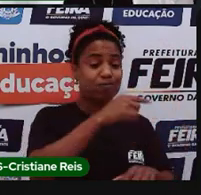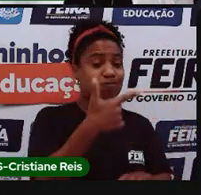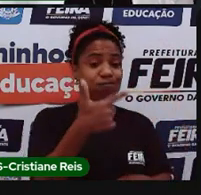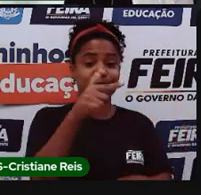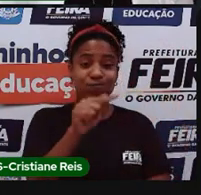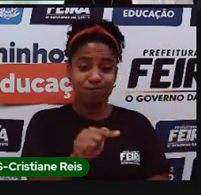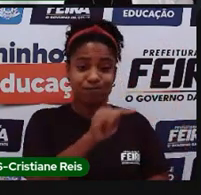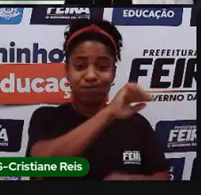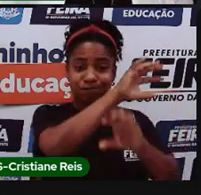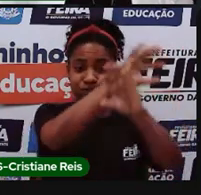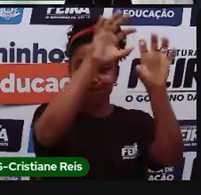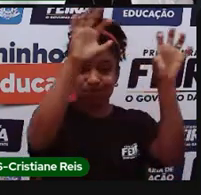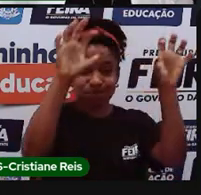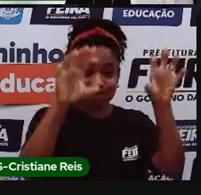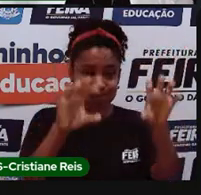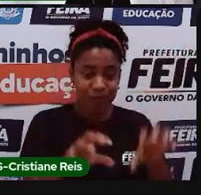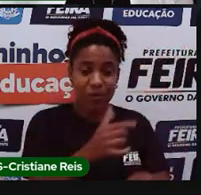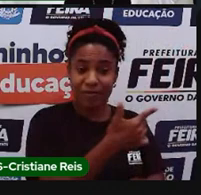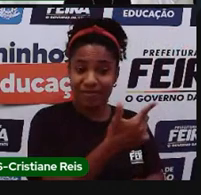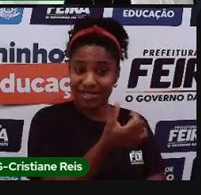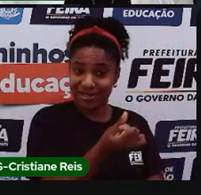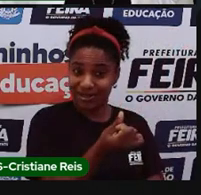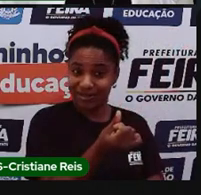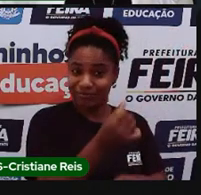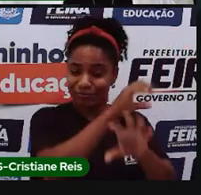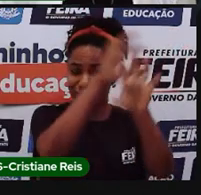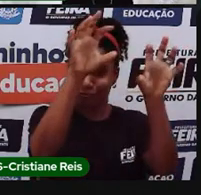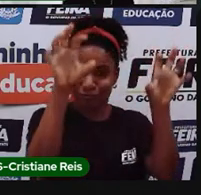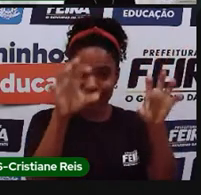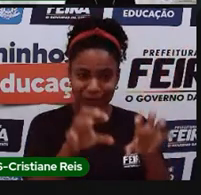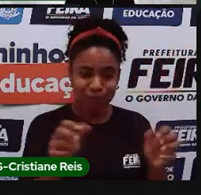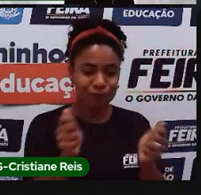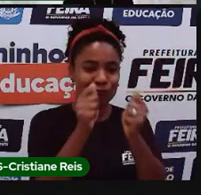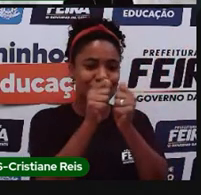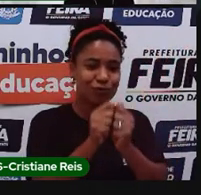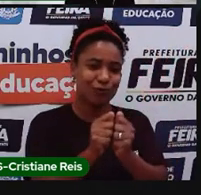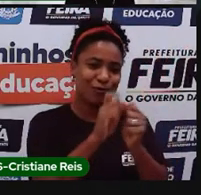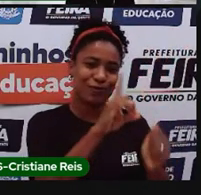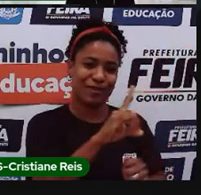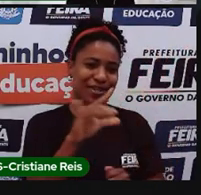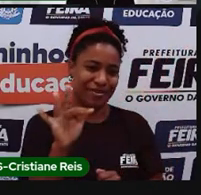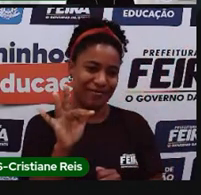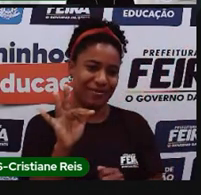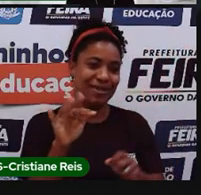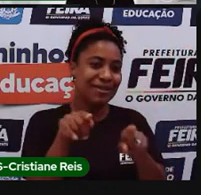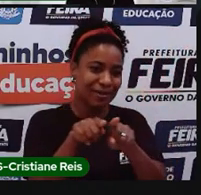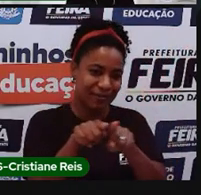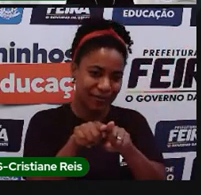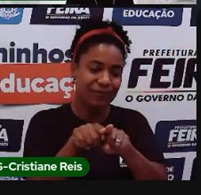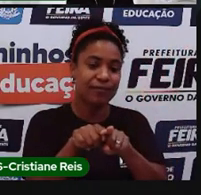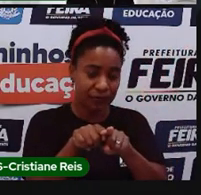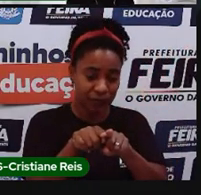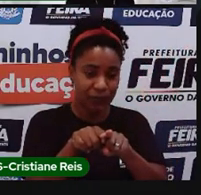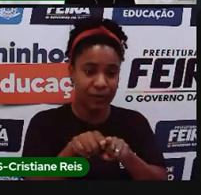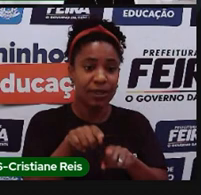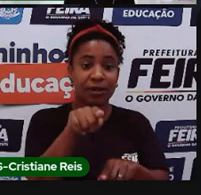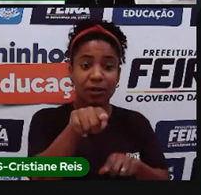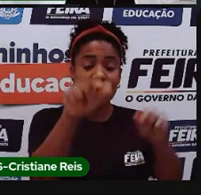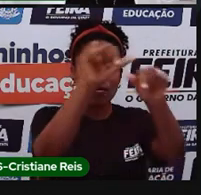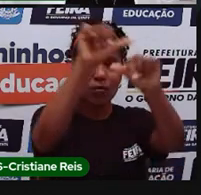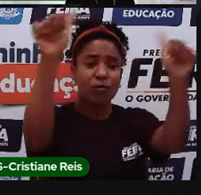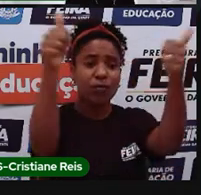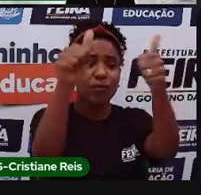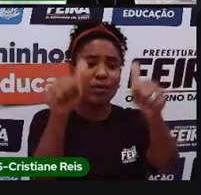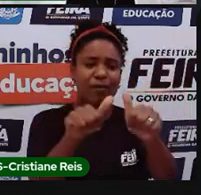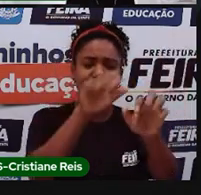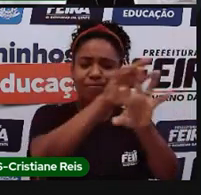ou seja, 26 estados e o distrito federal. Então, a função aqui desse mapa é